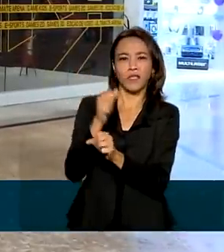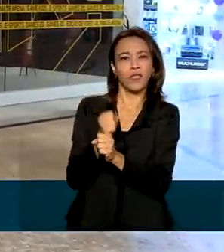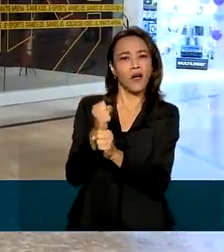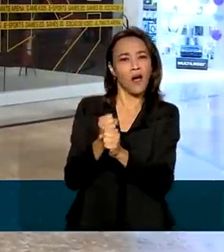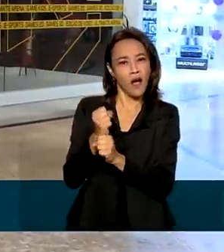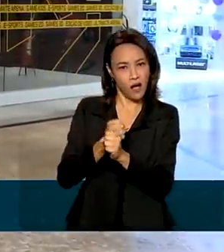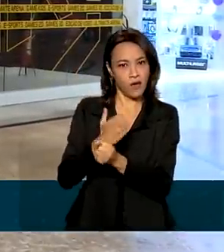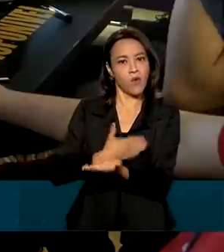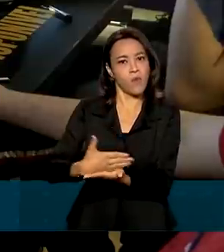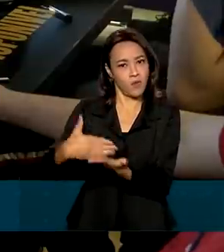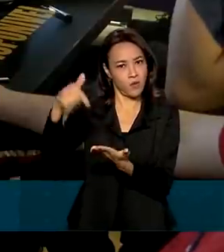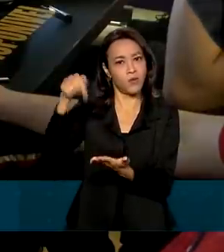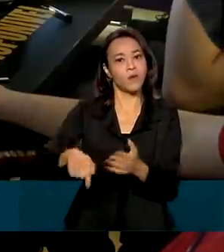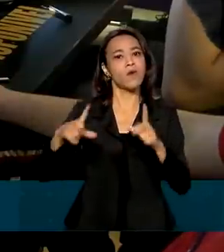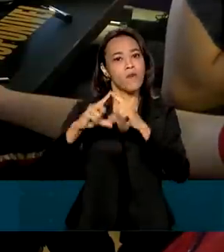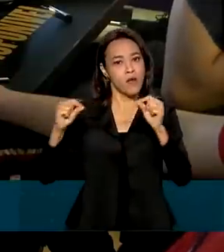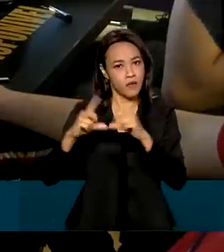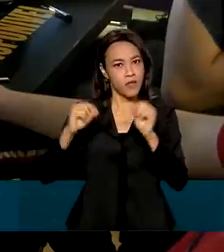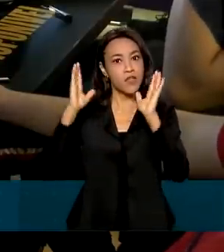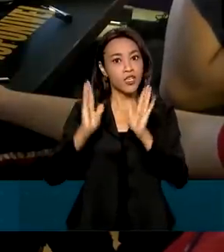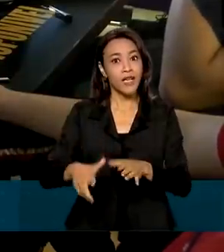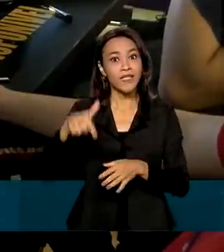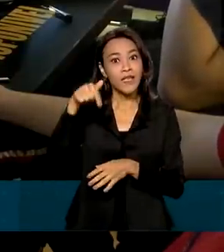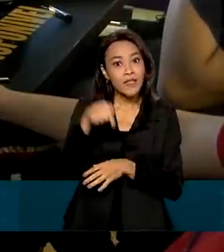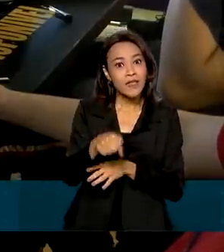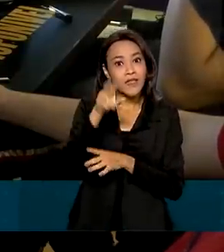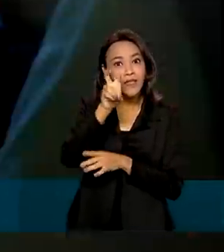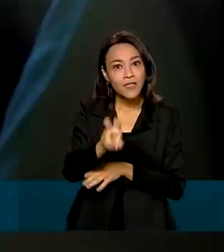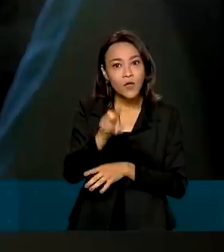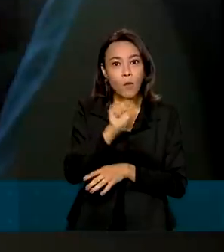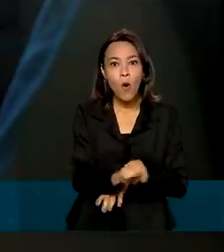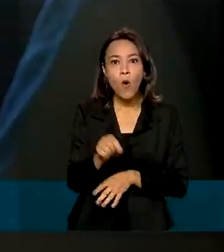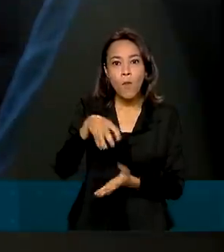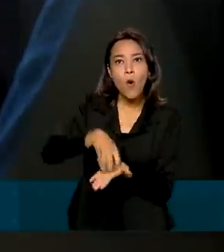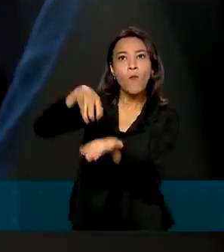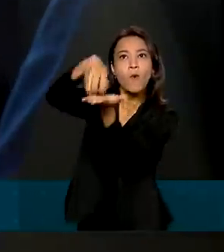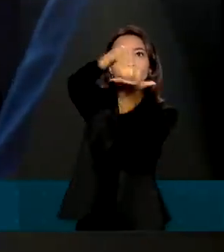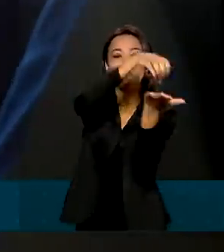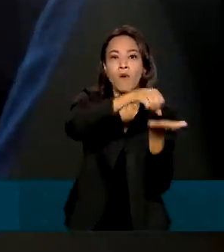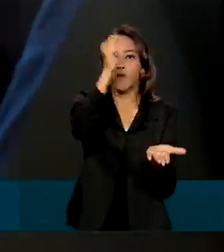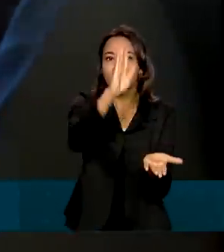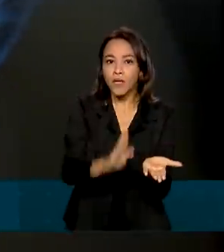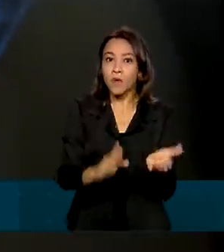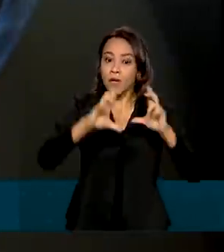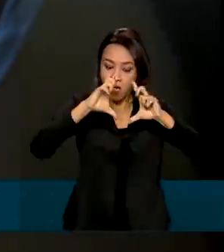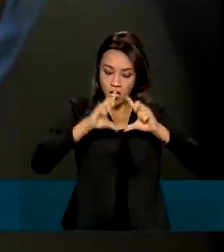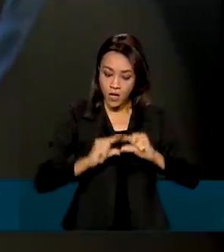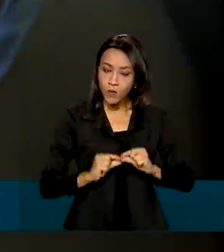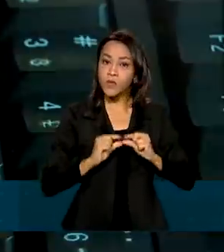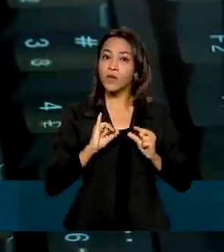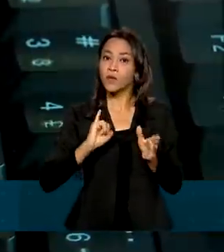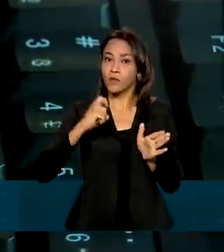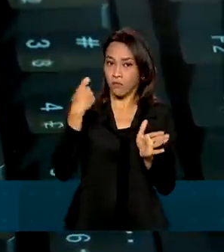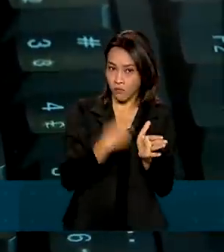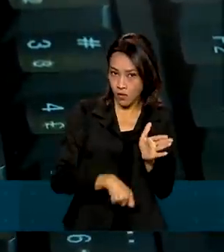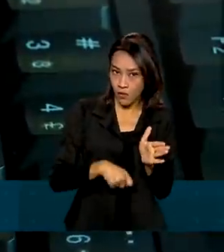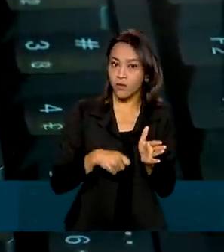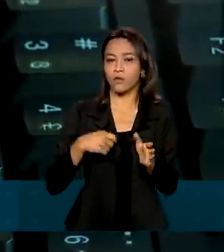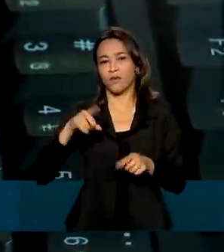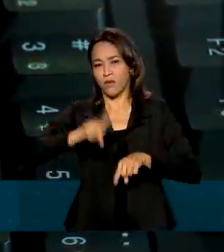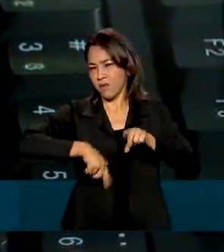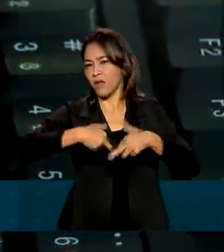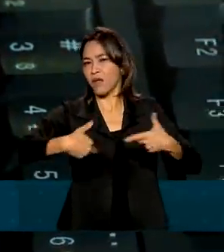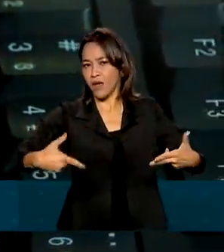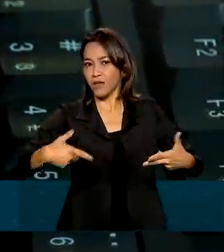Brasília, já tem 75 unidades pelo país. Com a redução do imposto sobre jogos eletrônicos e acessórios,